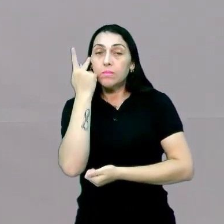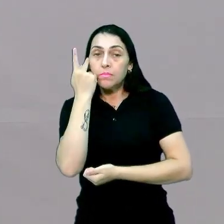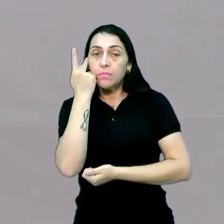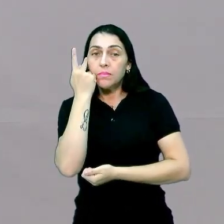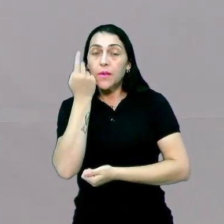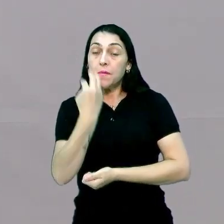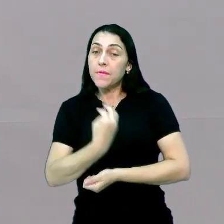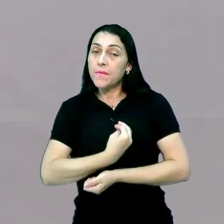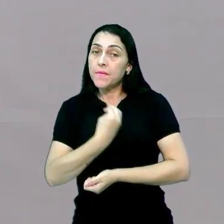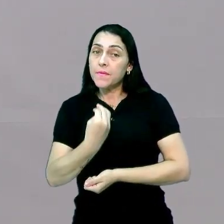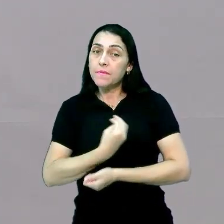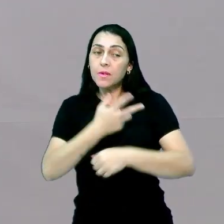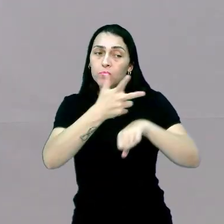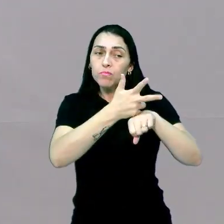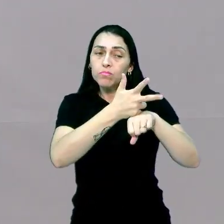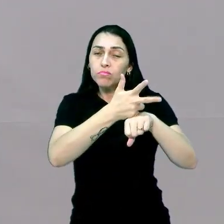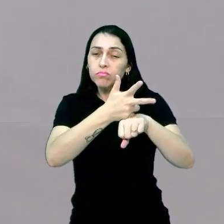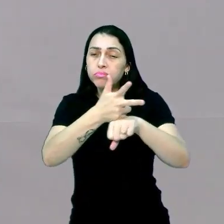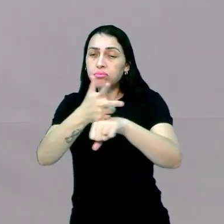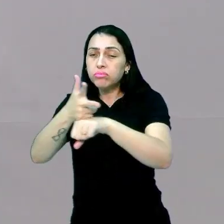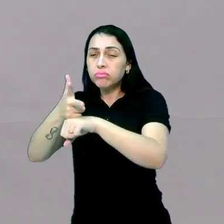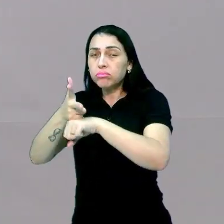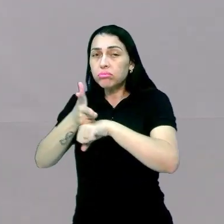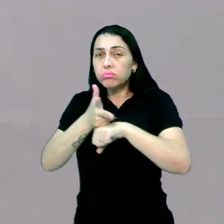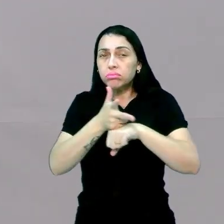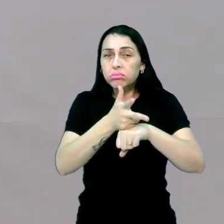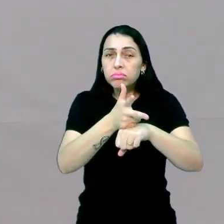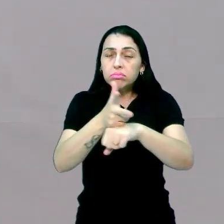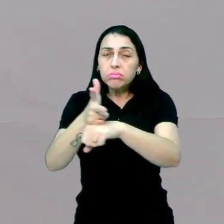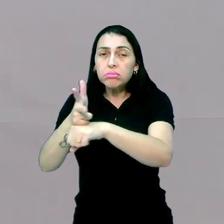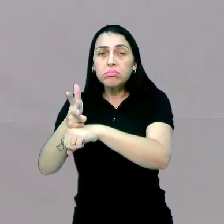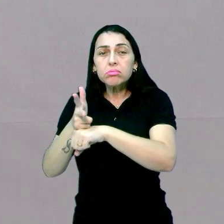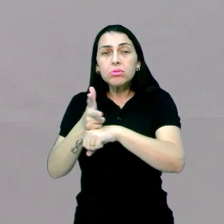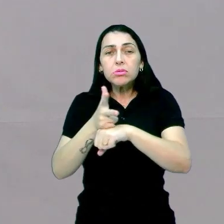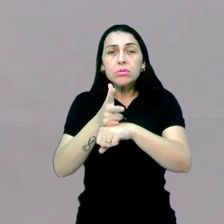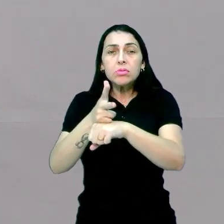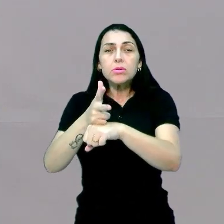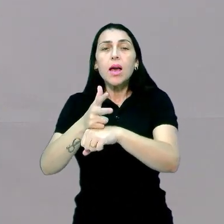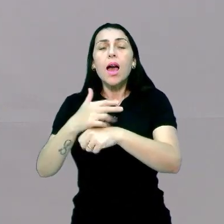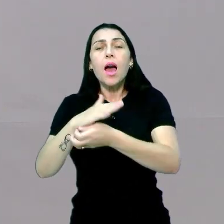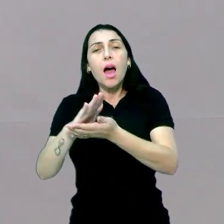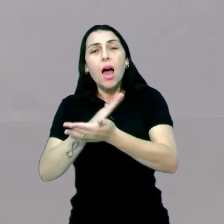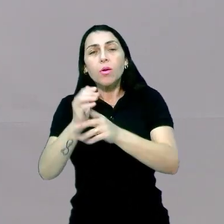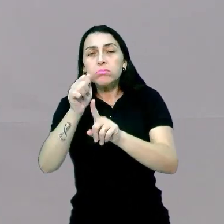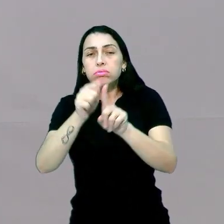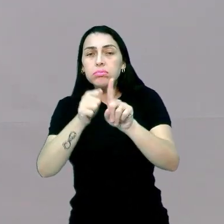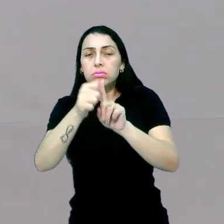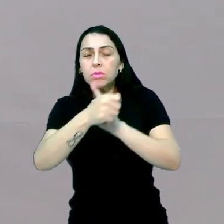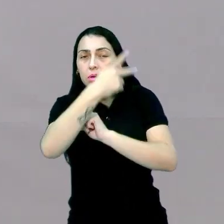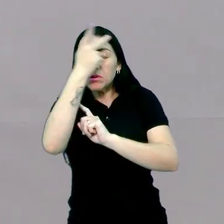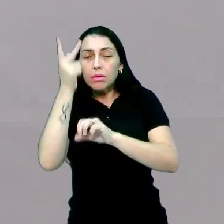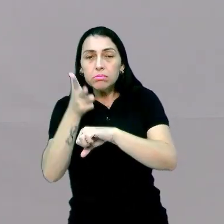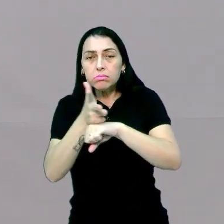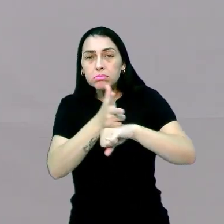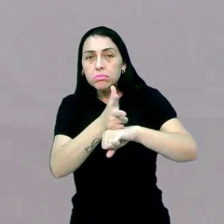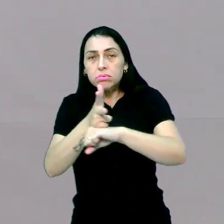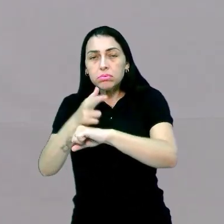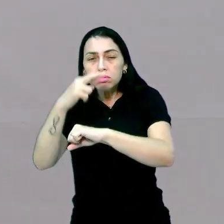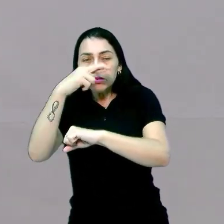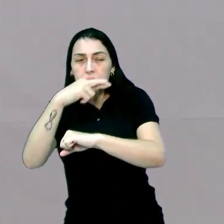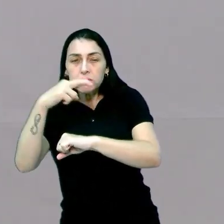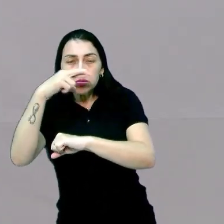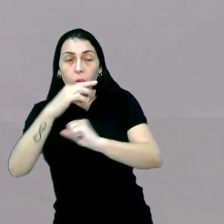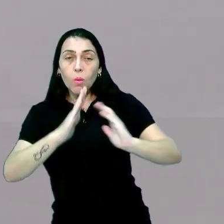vive sendo monitorada, tem várias câmeras ali, que passam alguns meses observando as pessoas em